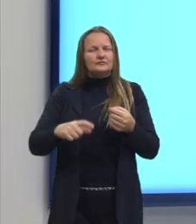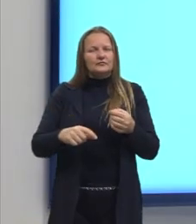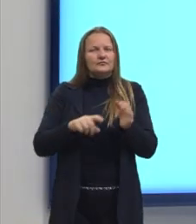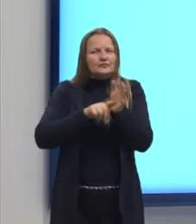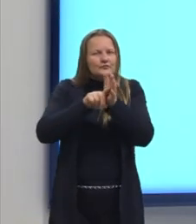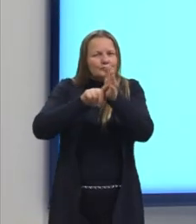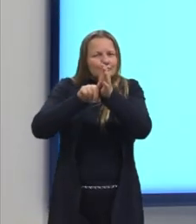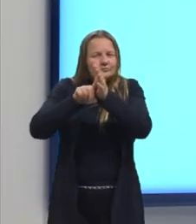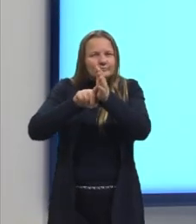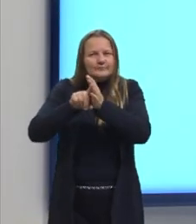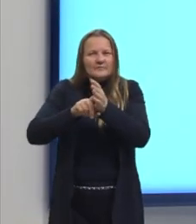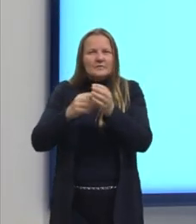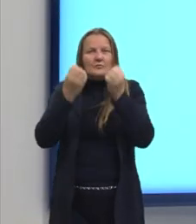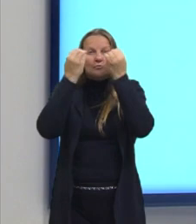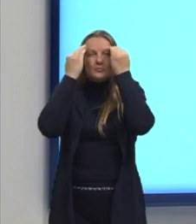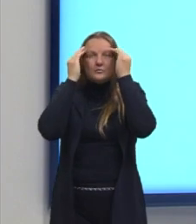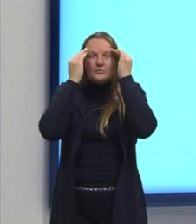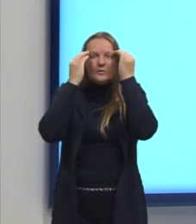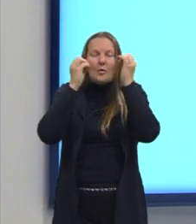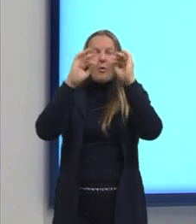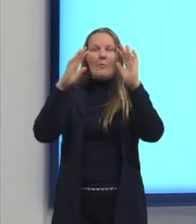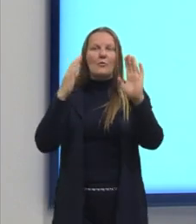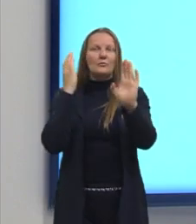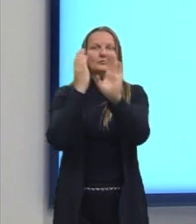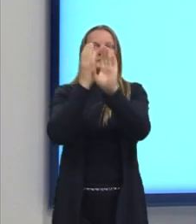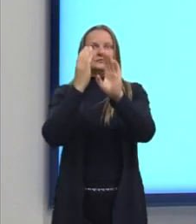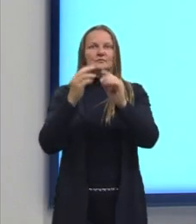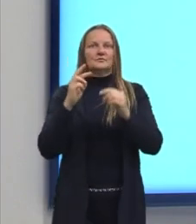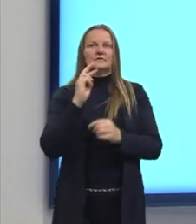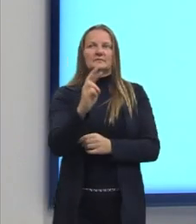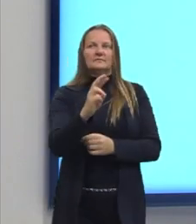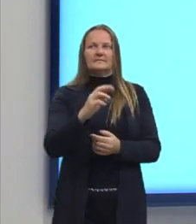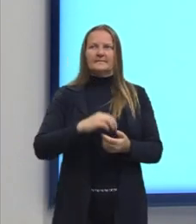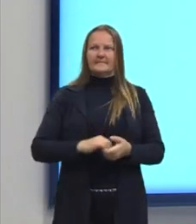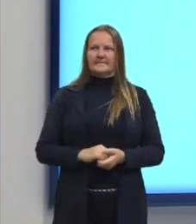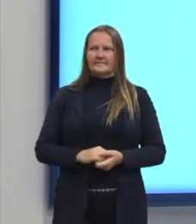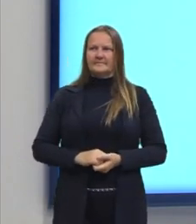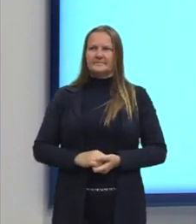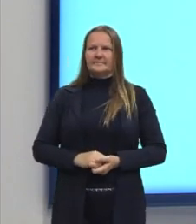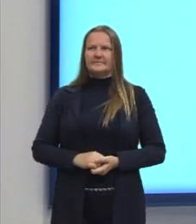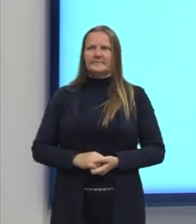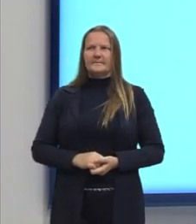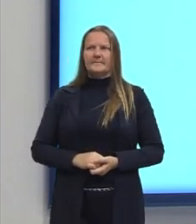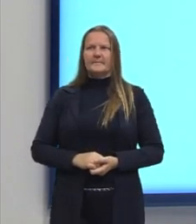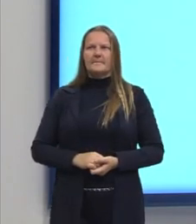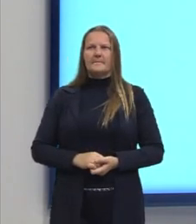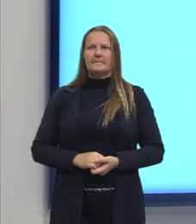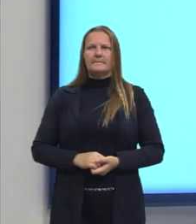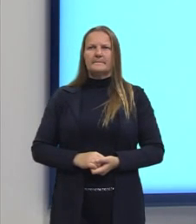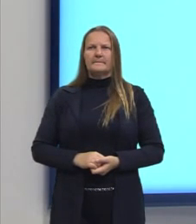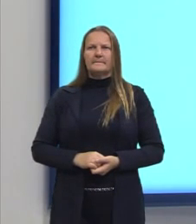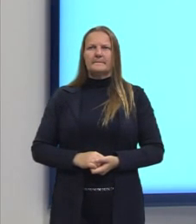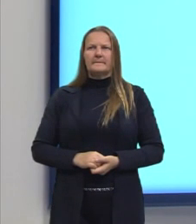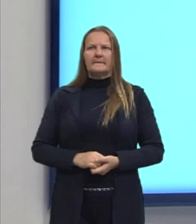questão, para a gente entender como é que a gente chegou aqui, ó, nessa resposta. Vamos olhar.